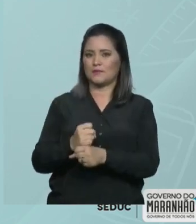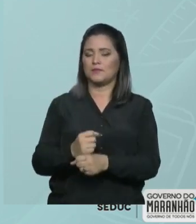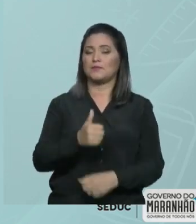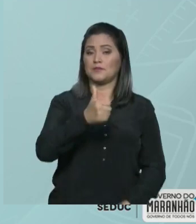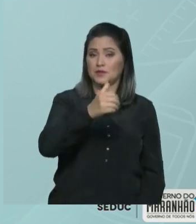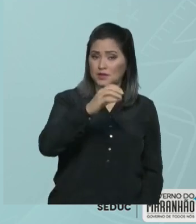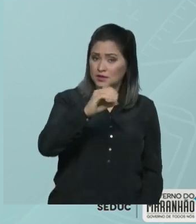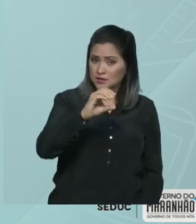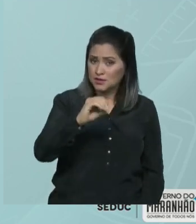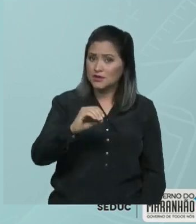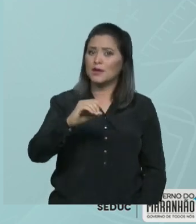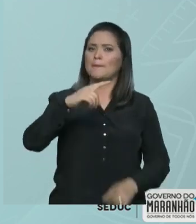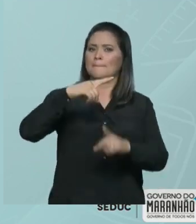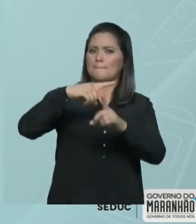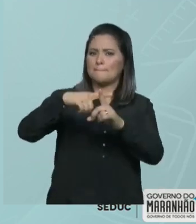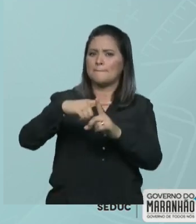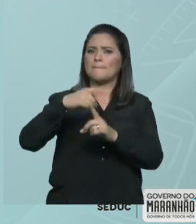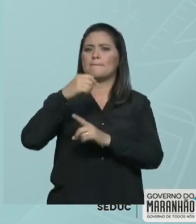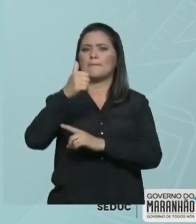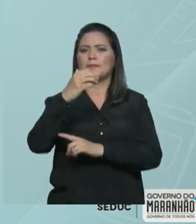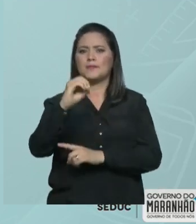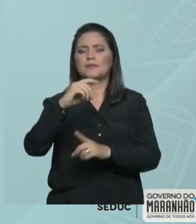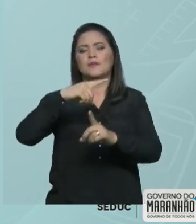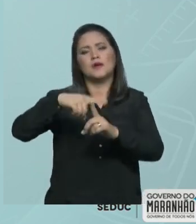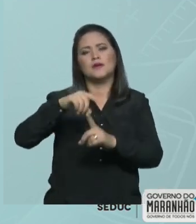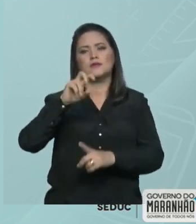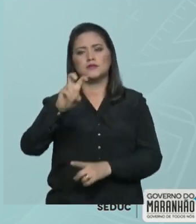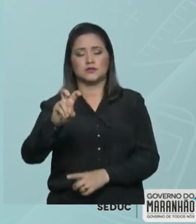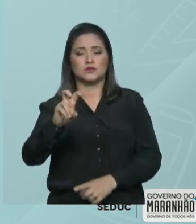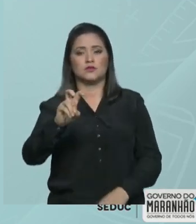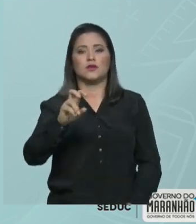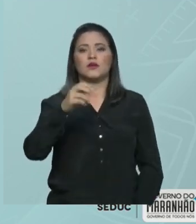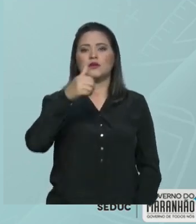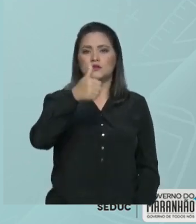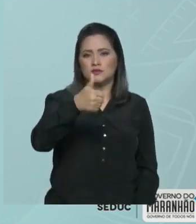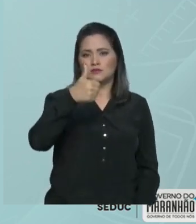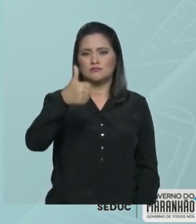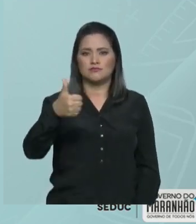10 mais 5. E isso aqui vai me dar 115.